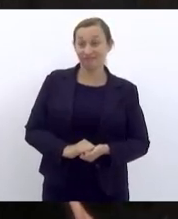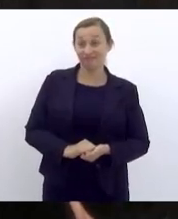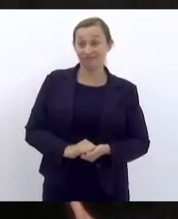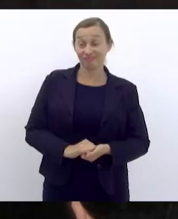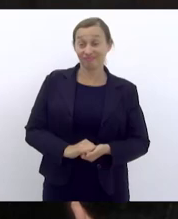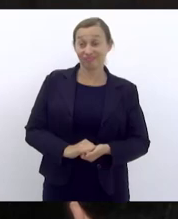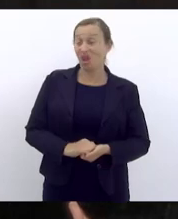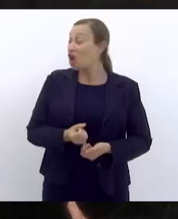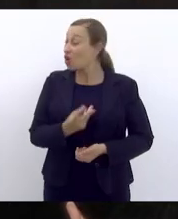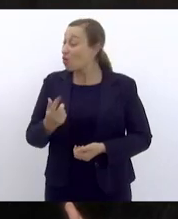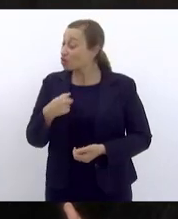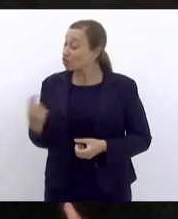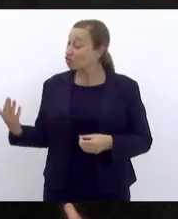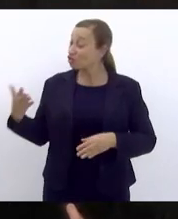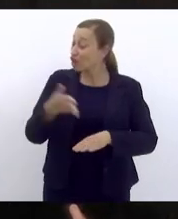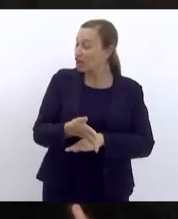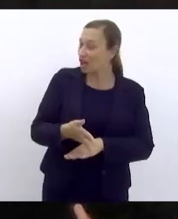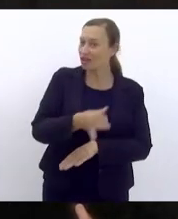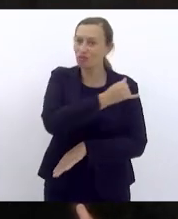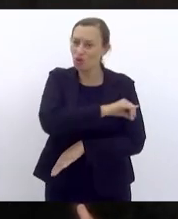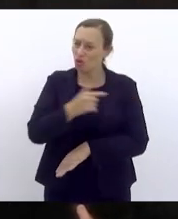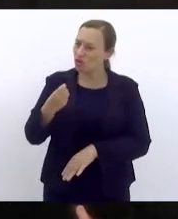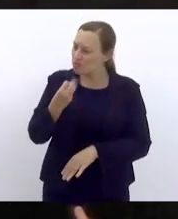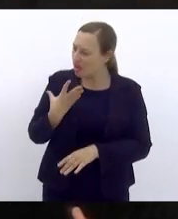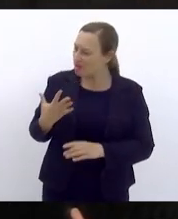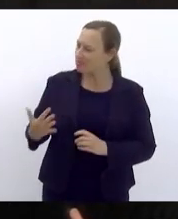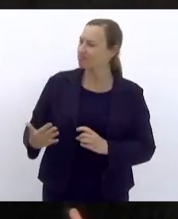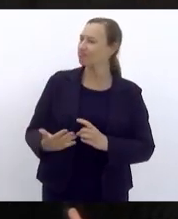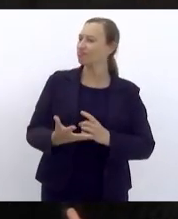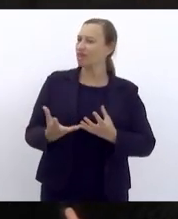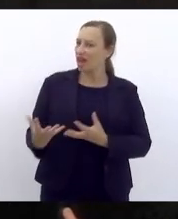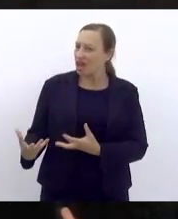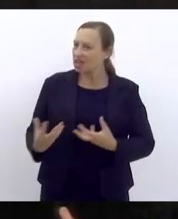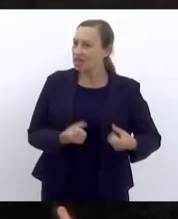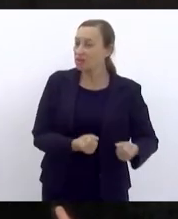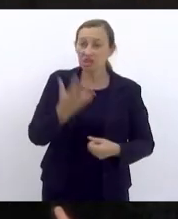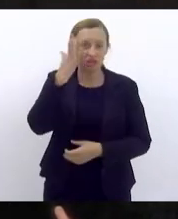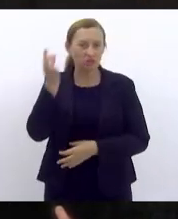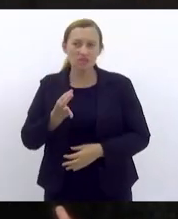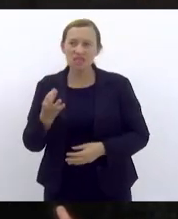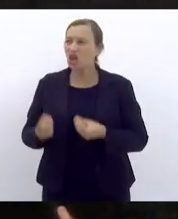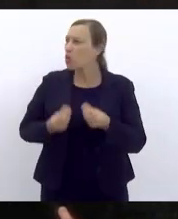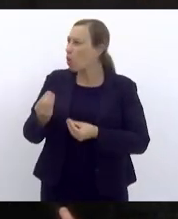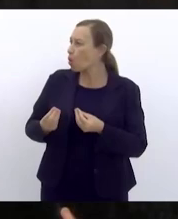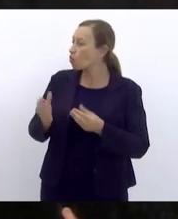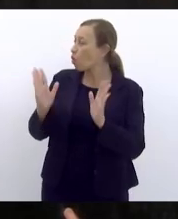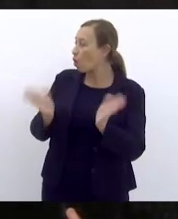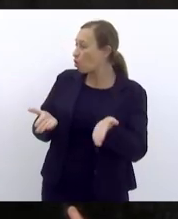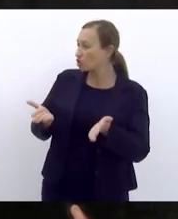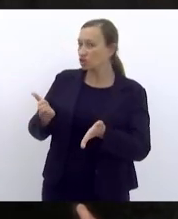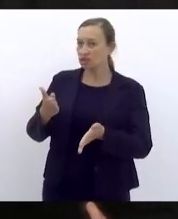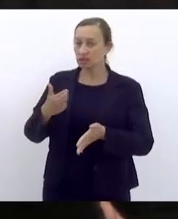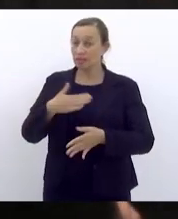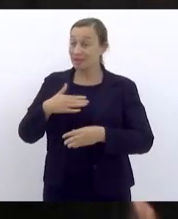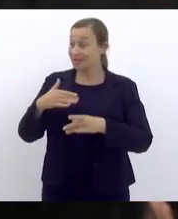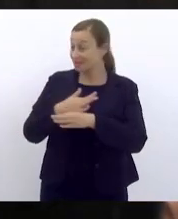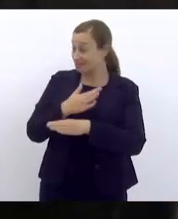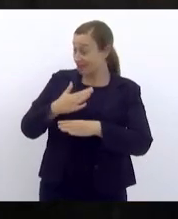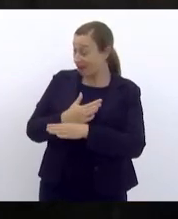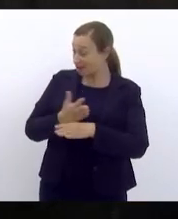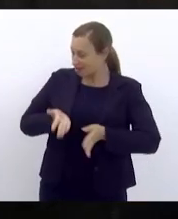e quando eu cheguei aqui no Rio fui muito bem acolhido eu não sei como está hoje lá em Recife mas